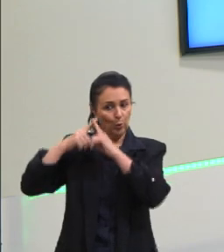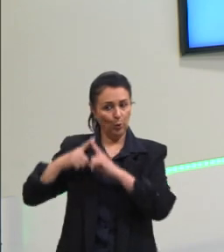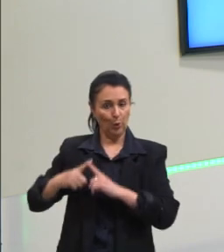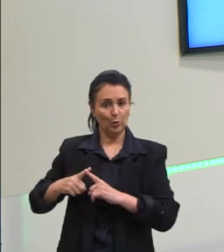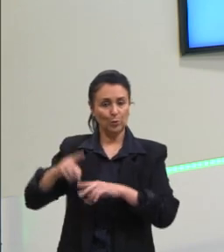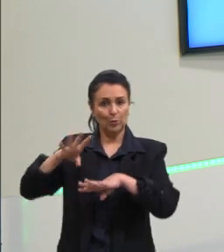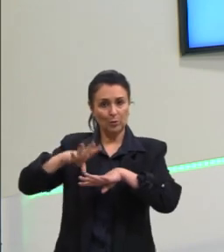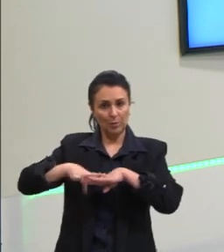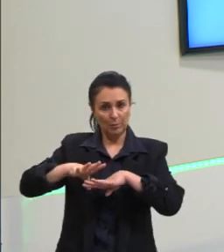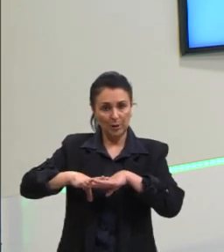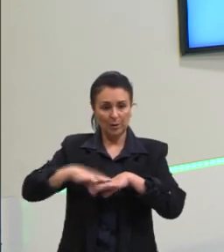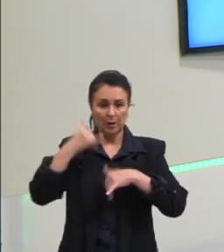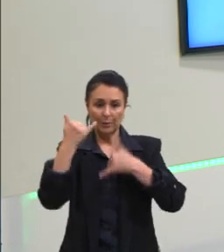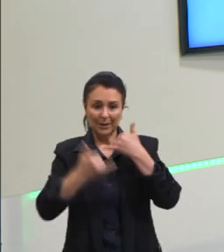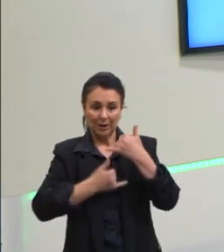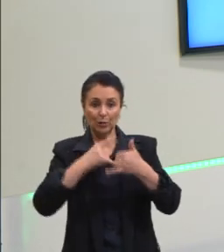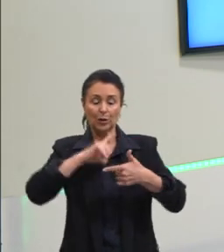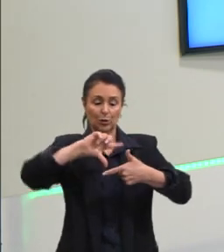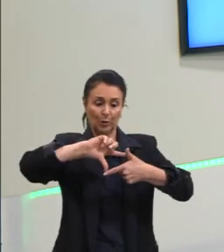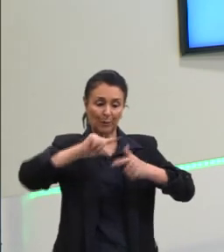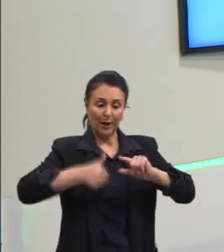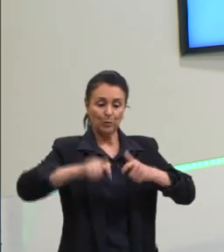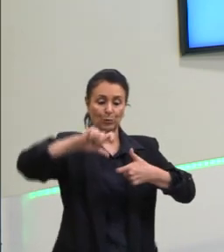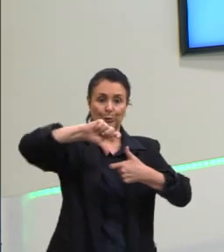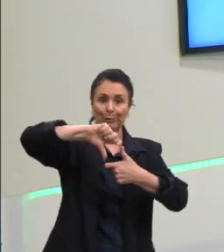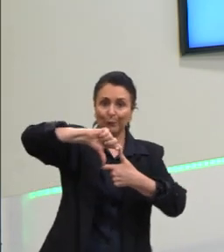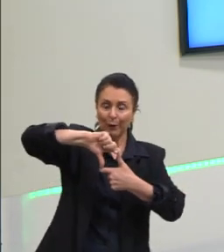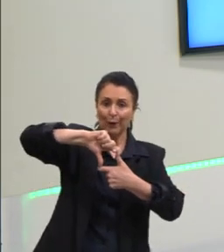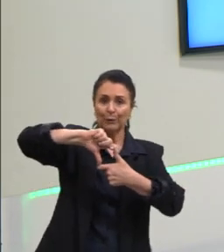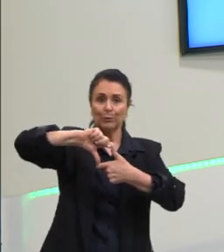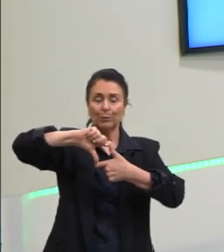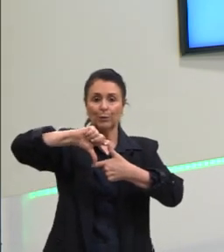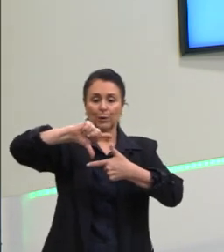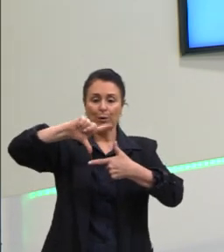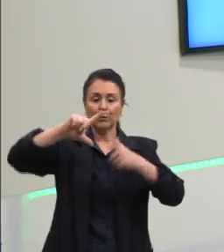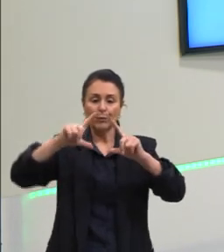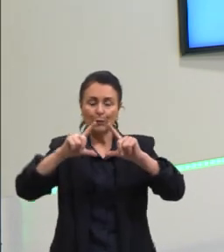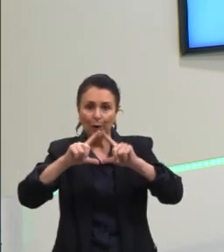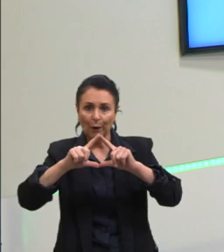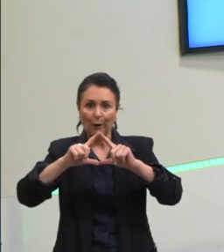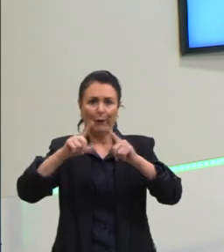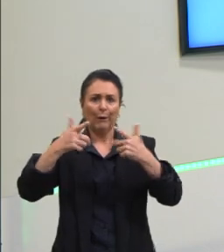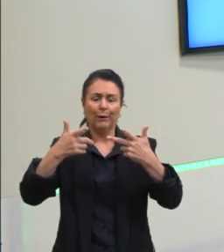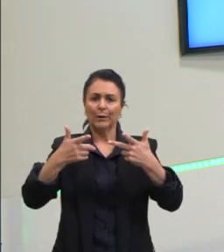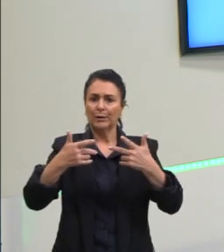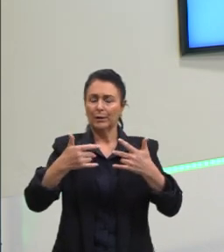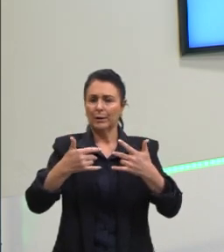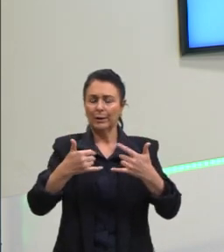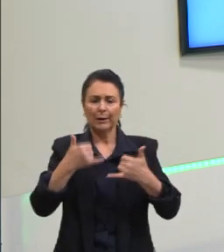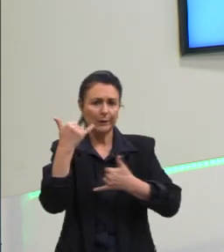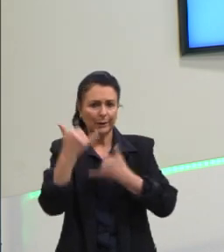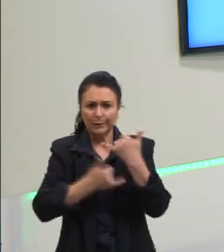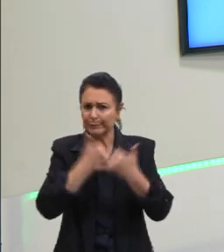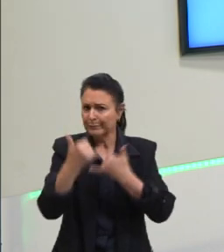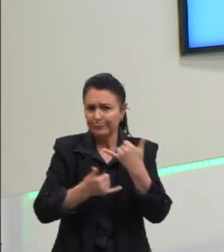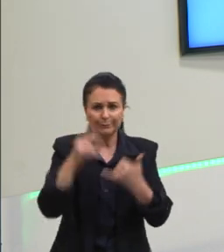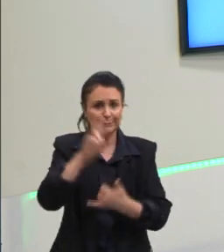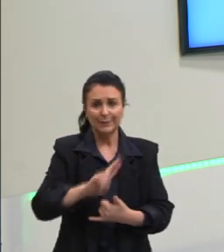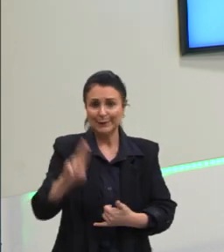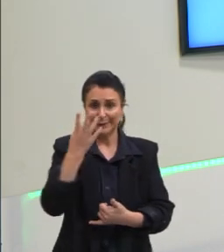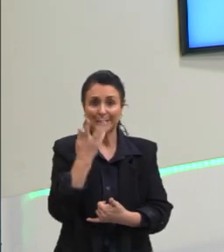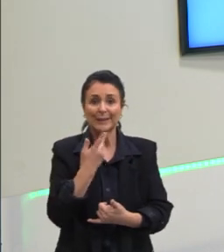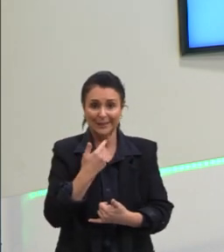encaixa então uma forma geométrica quadrada no espaço quadrado, forma triangular no espaço triangular, já motiva então já o